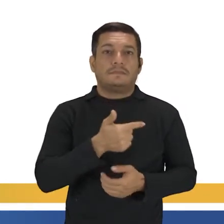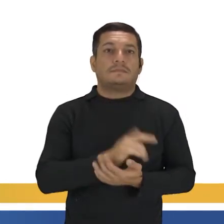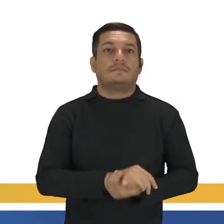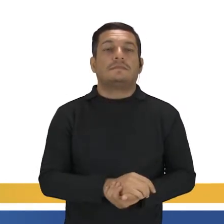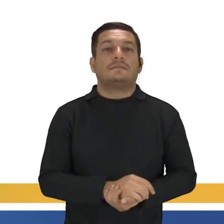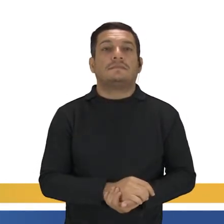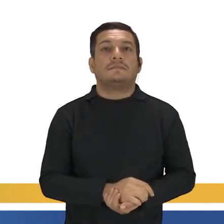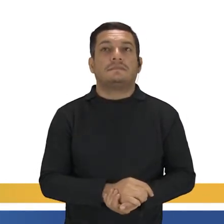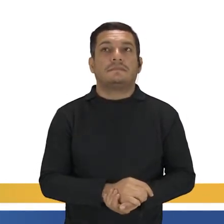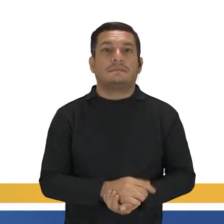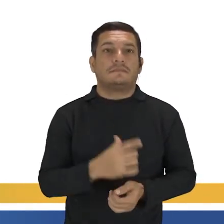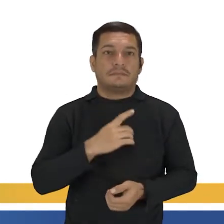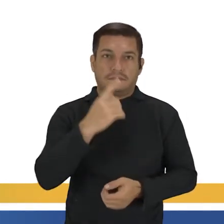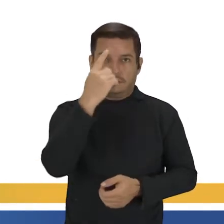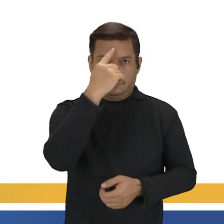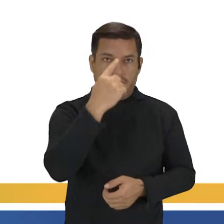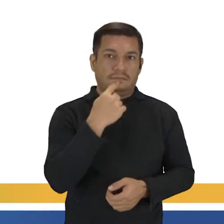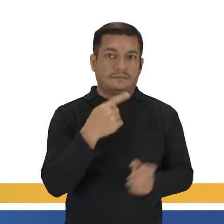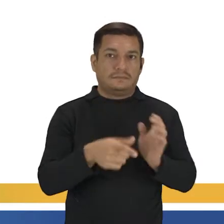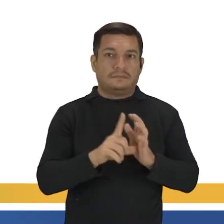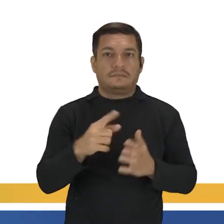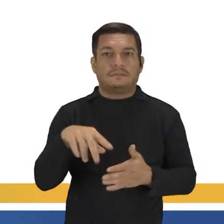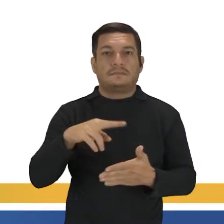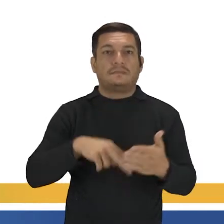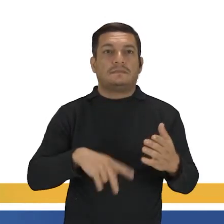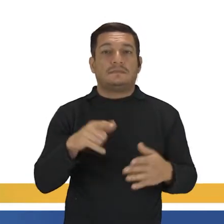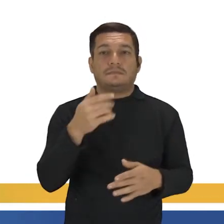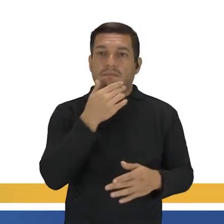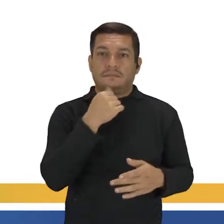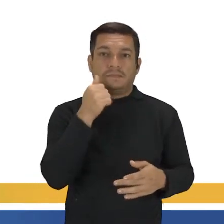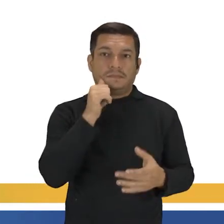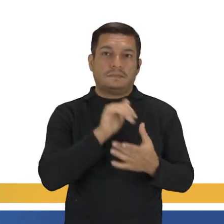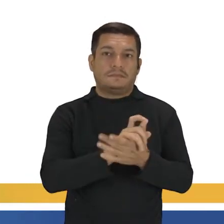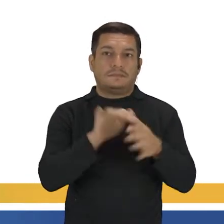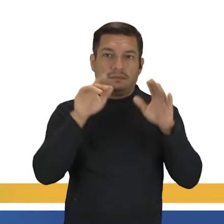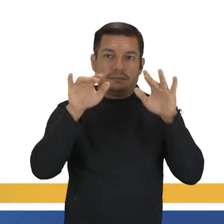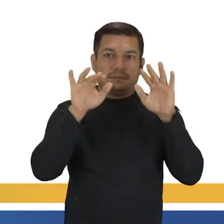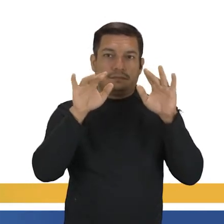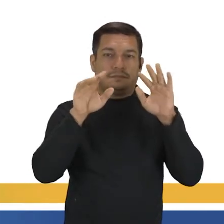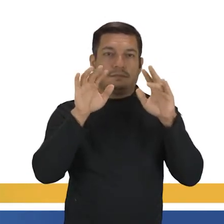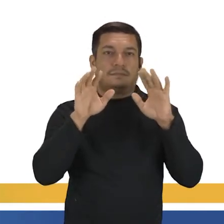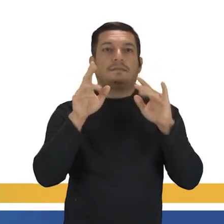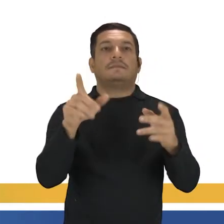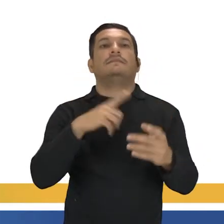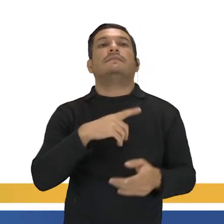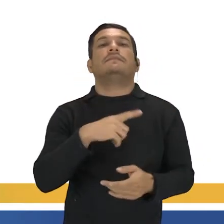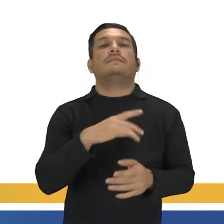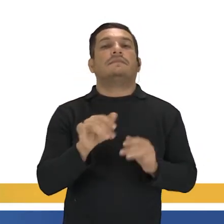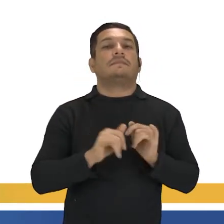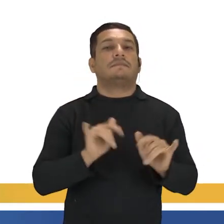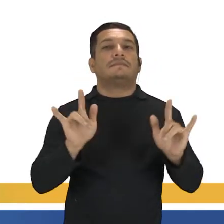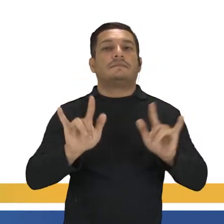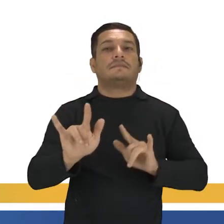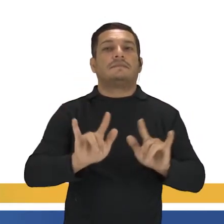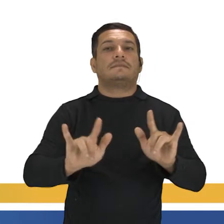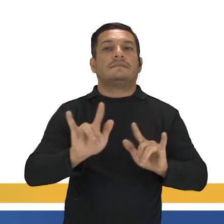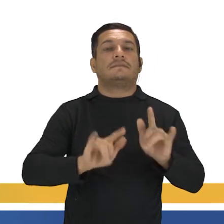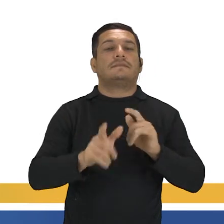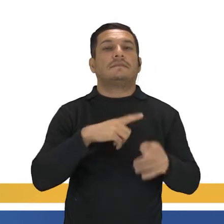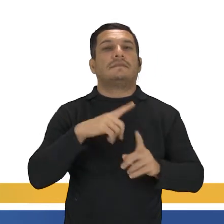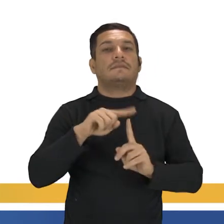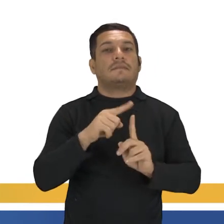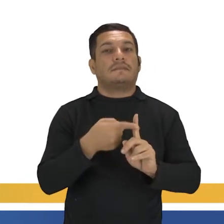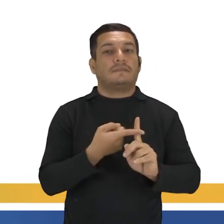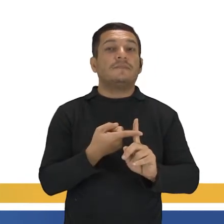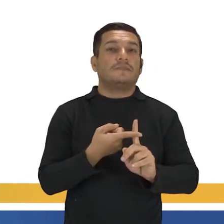Olha o que eu tenho na imagem antes de você ler. É um casal apaixonadíssimo aí, cheio de amor, e ela tá grávida.